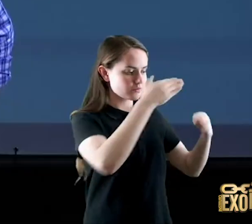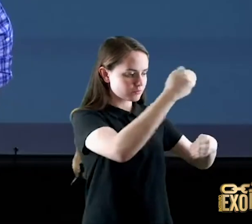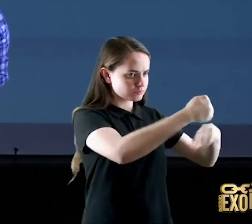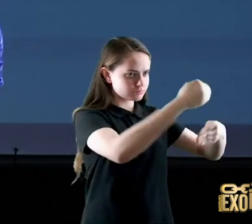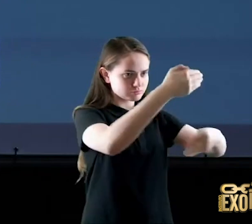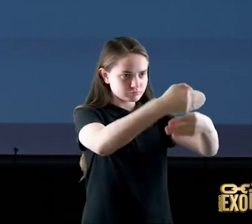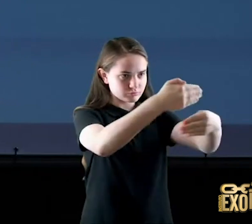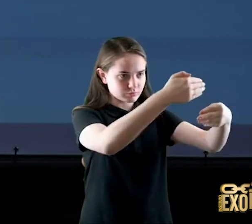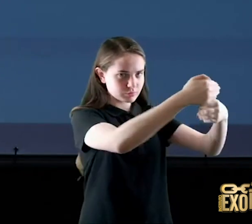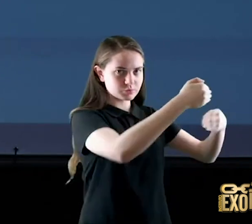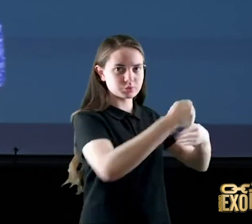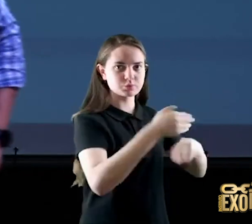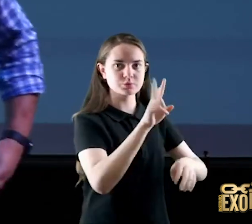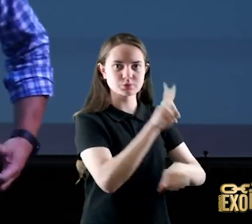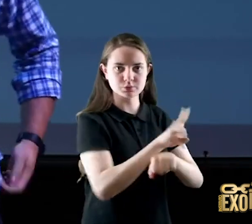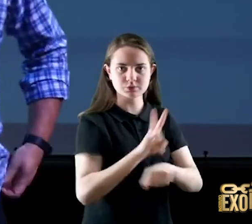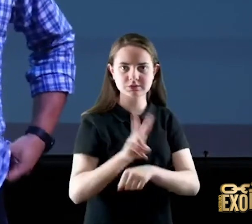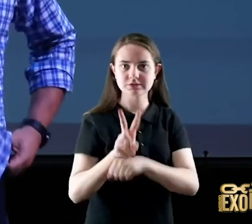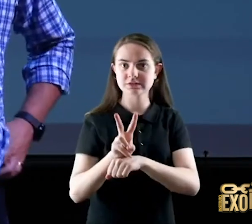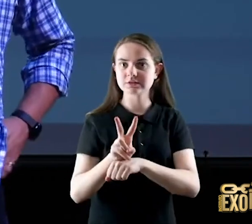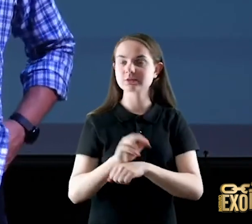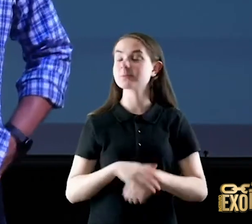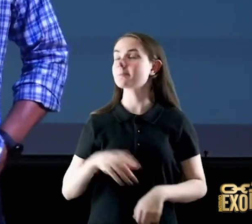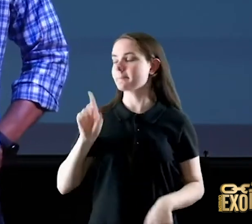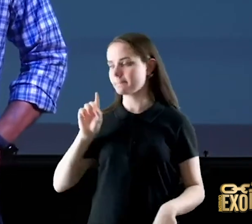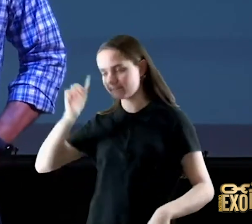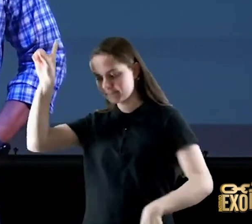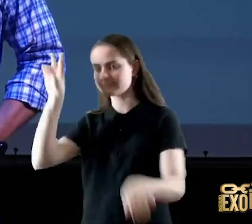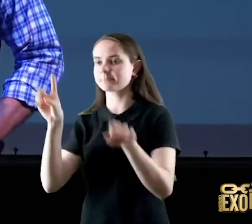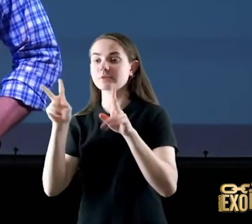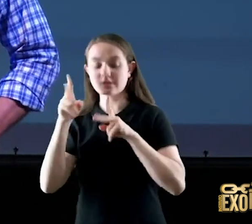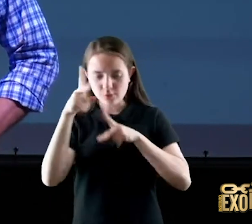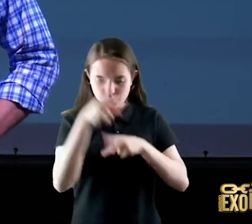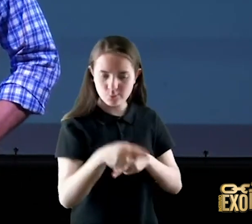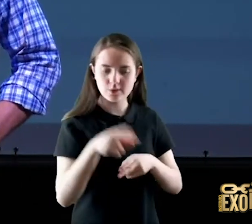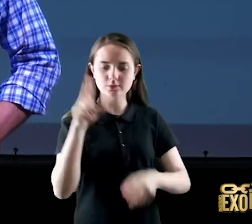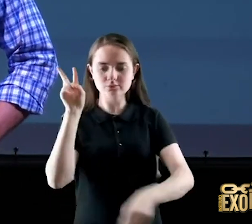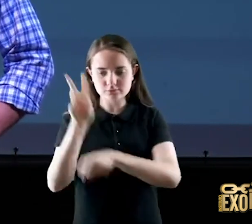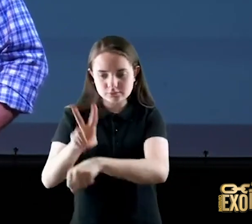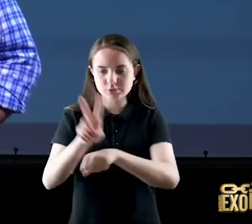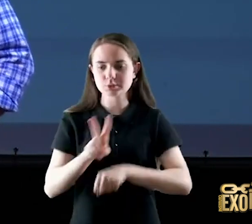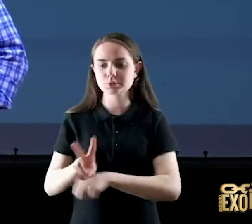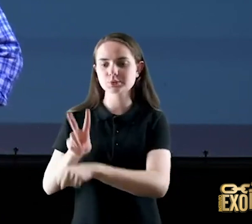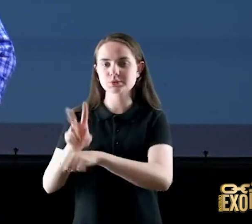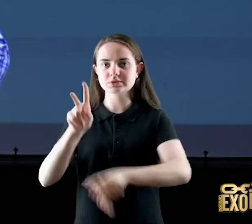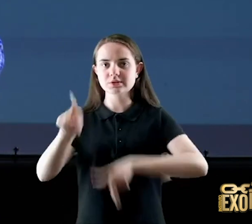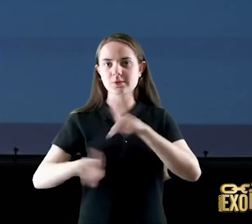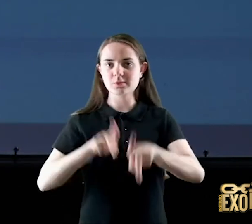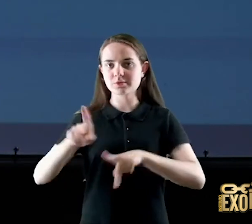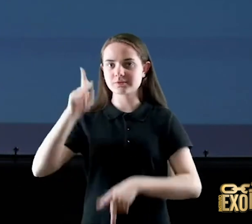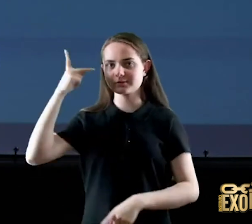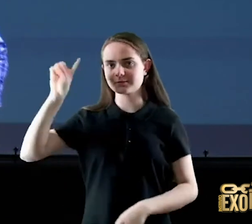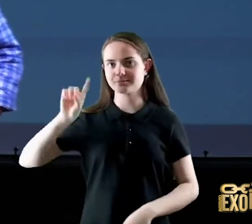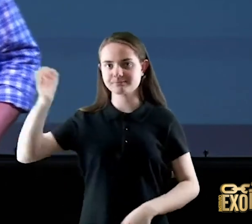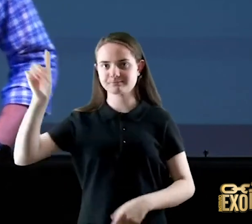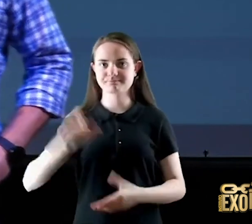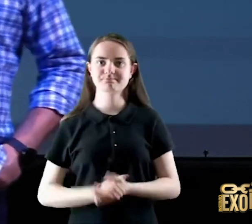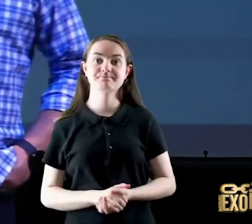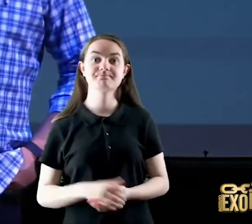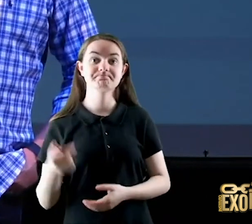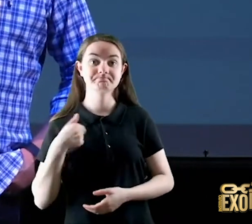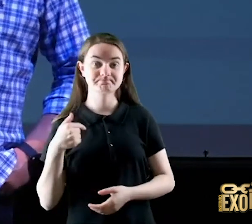eu fui pregar numa cidade, no interior de Fortaleza